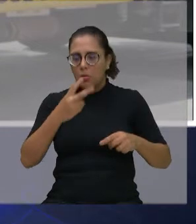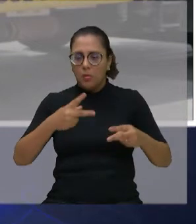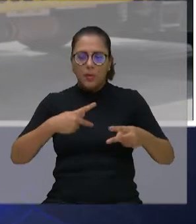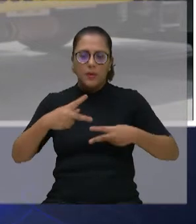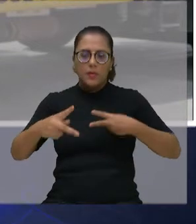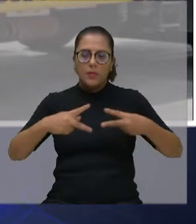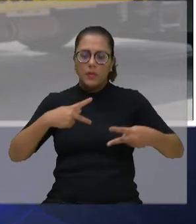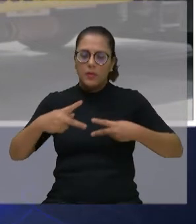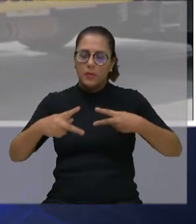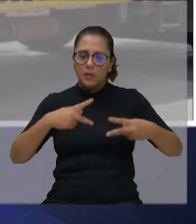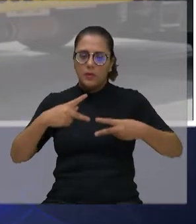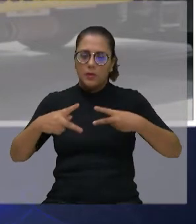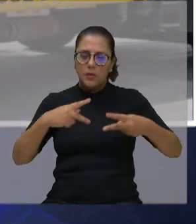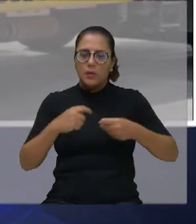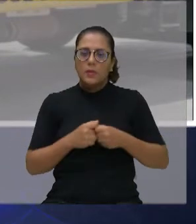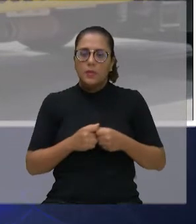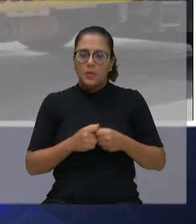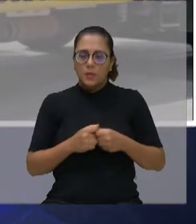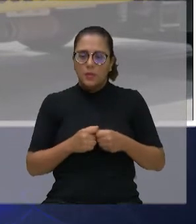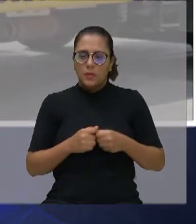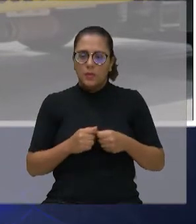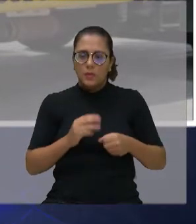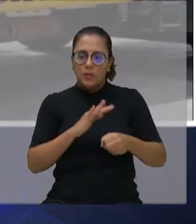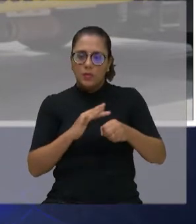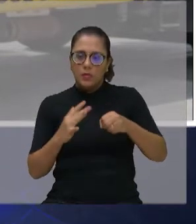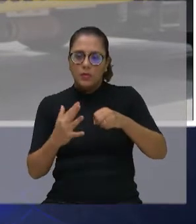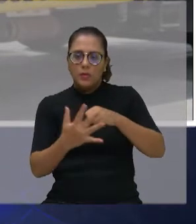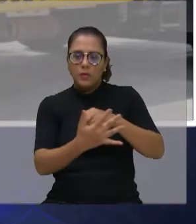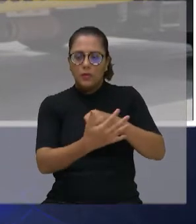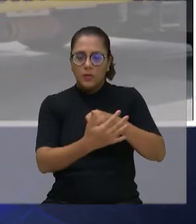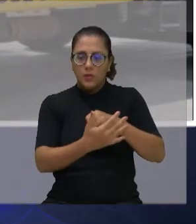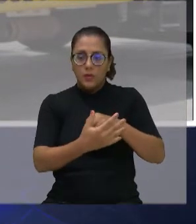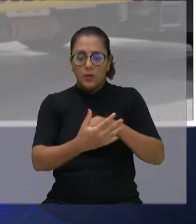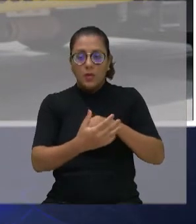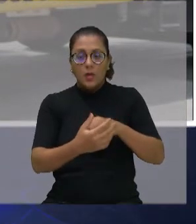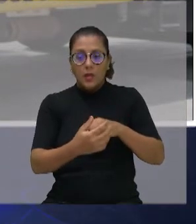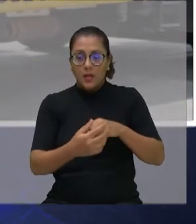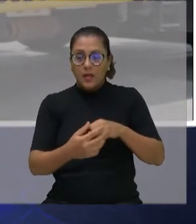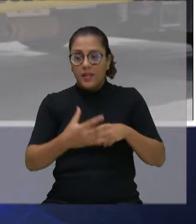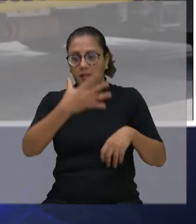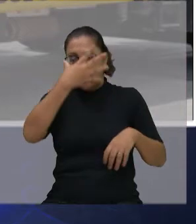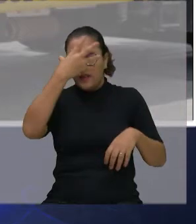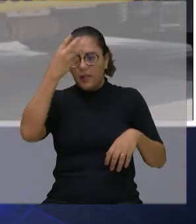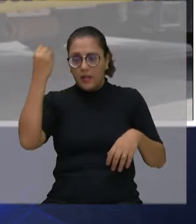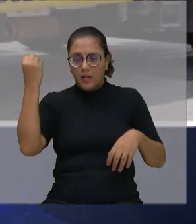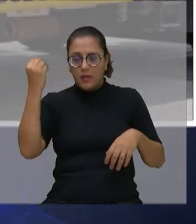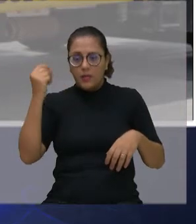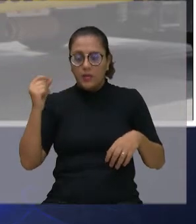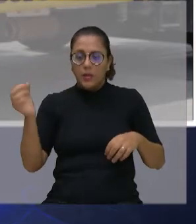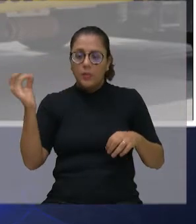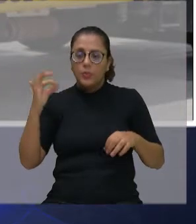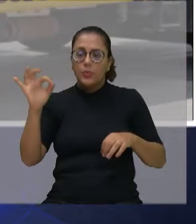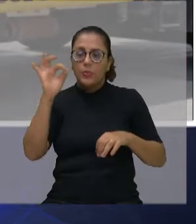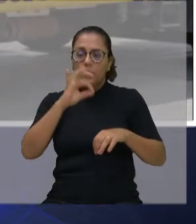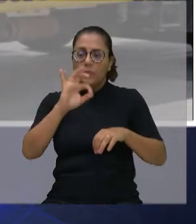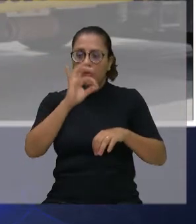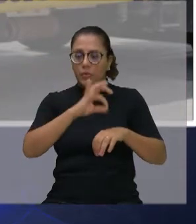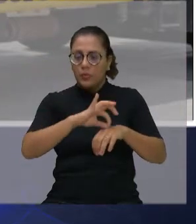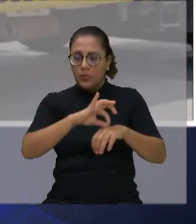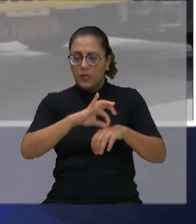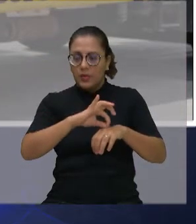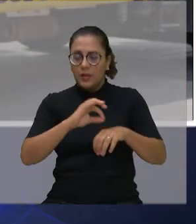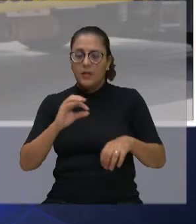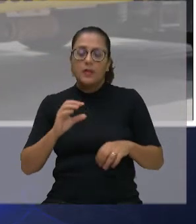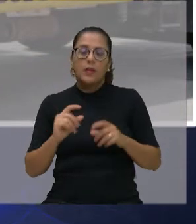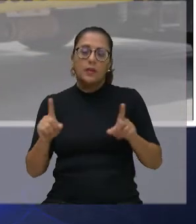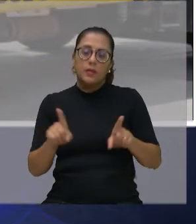Porque por conta do convite, convite, convite, convite, estamos esquecendo um pouco da dengue que está na hora também de nós ficarmos atentos demais